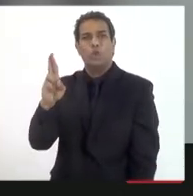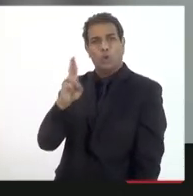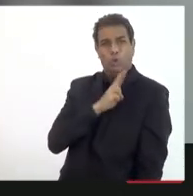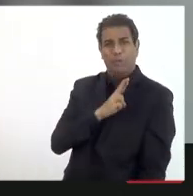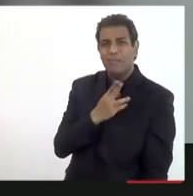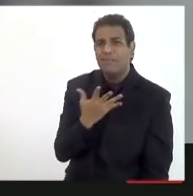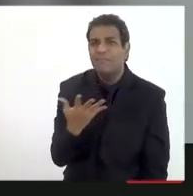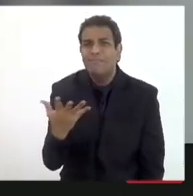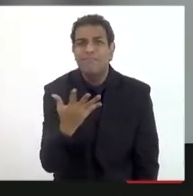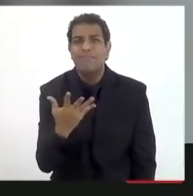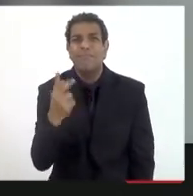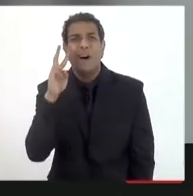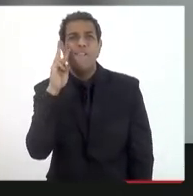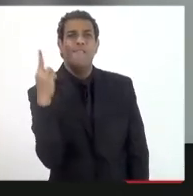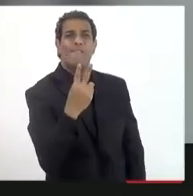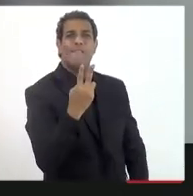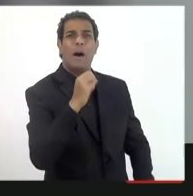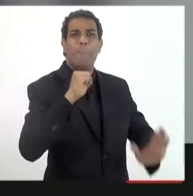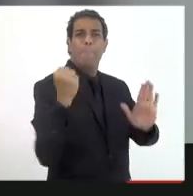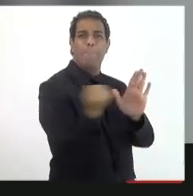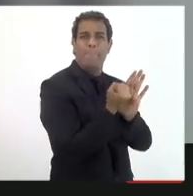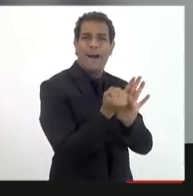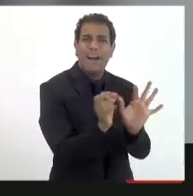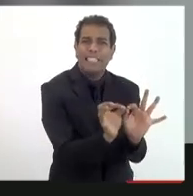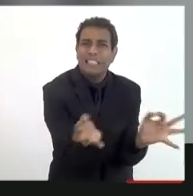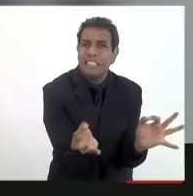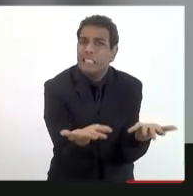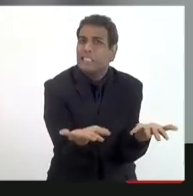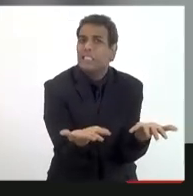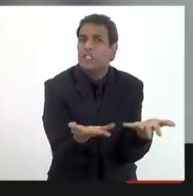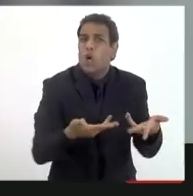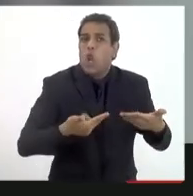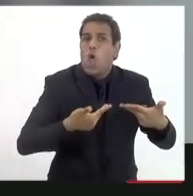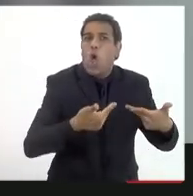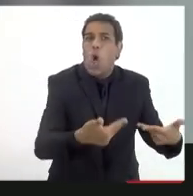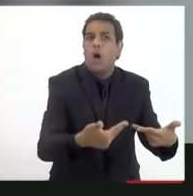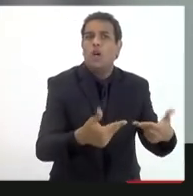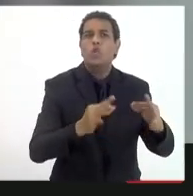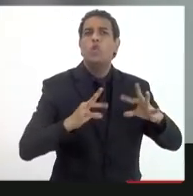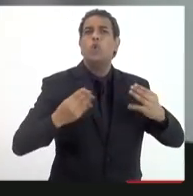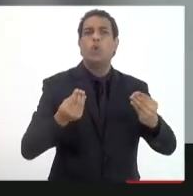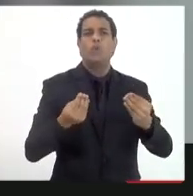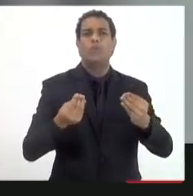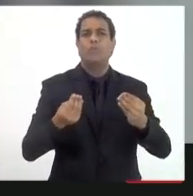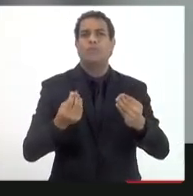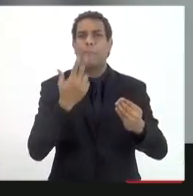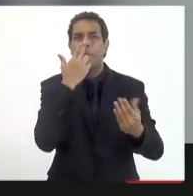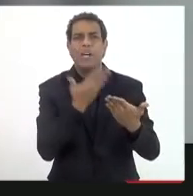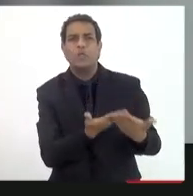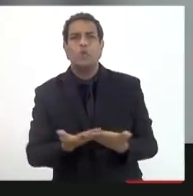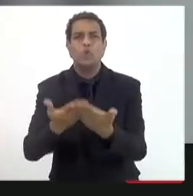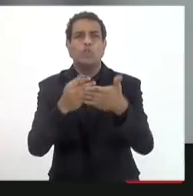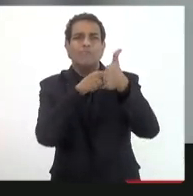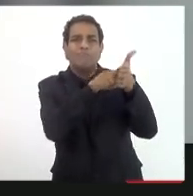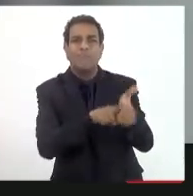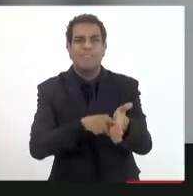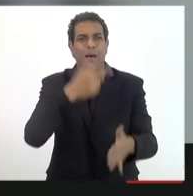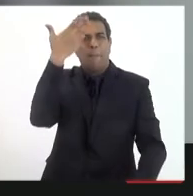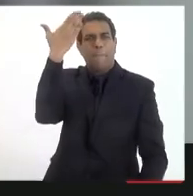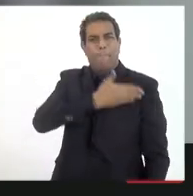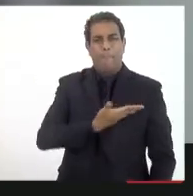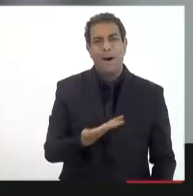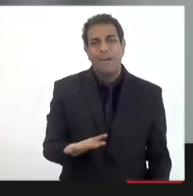vezes o impacto não é tarefa simples isso é um tema para o mundo todo o mundo todo estuda como fazer isso porque